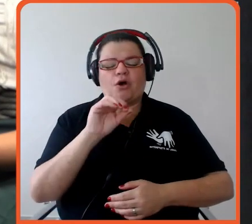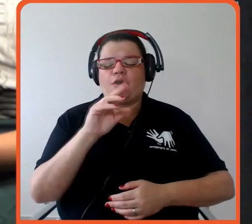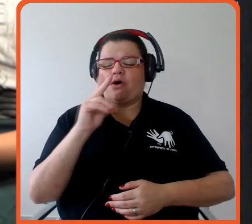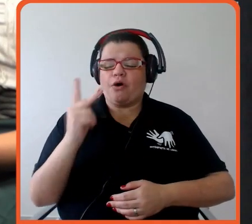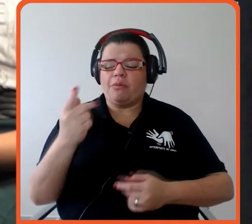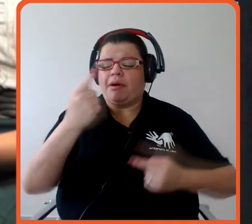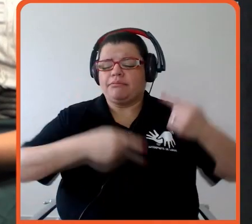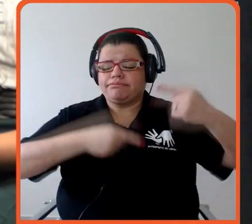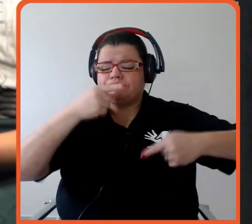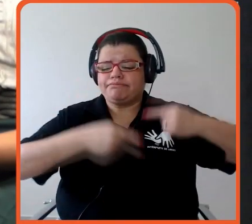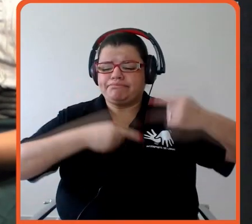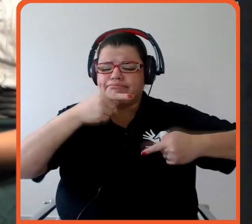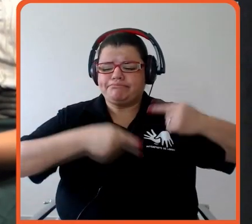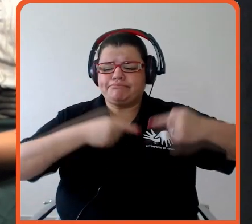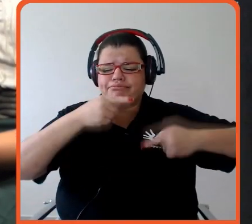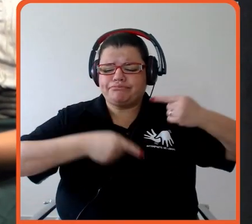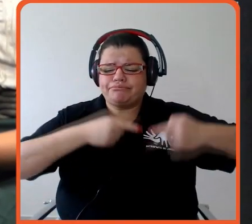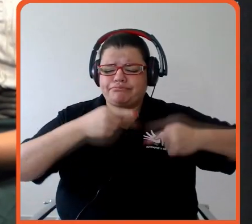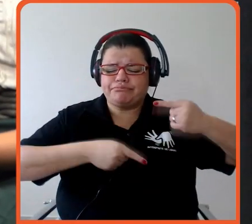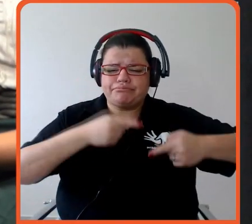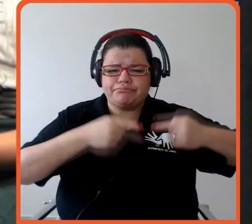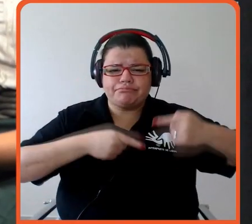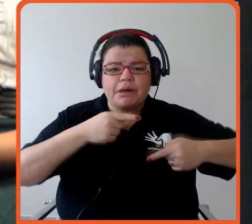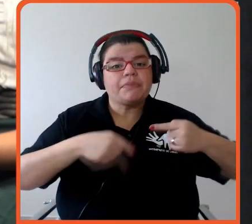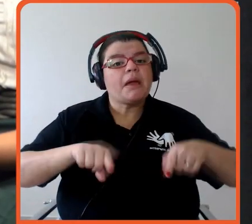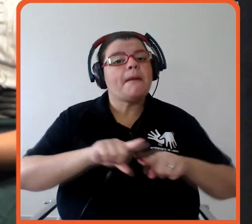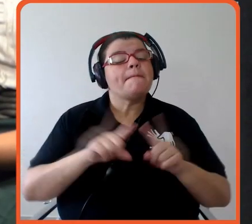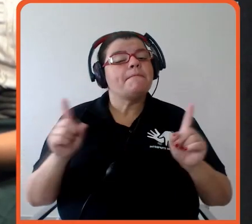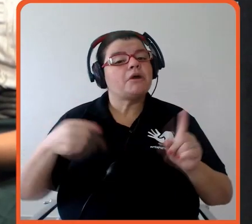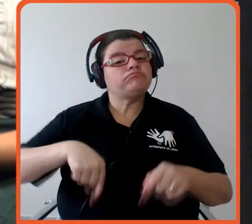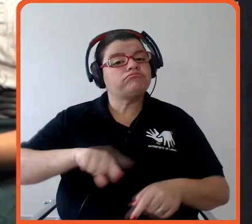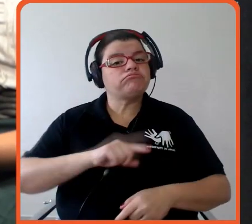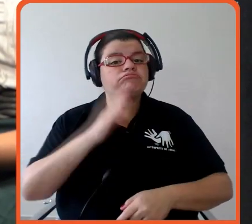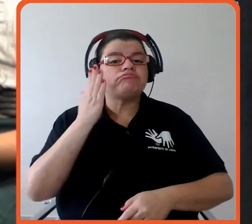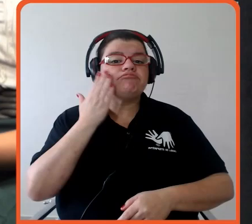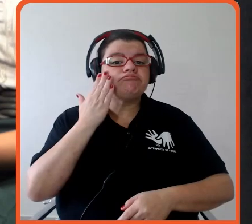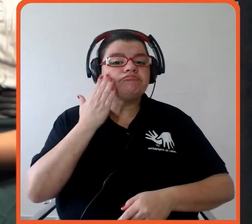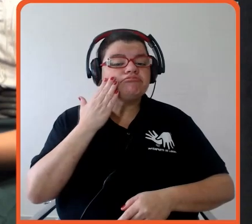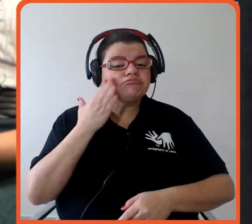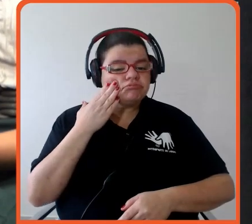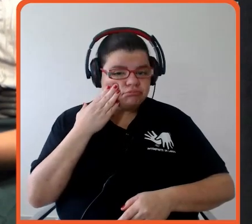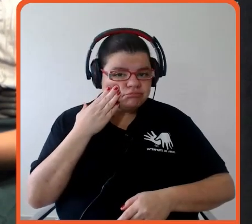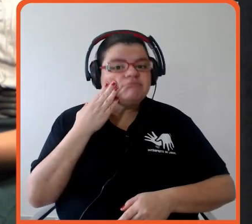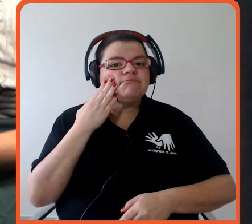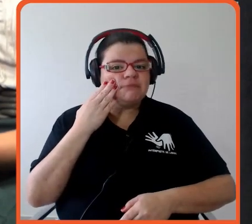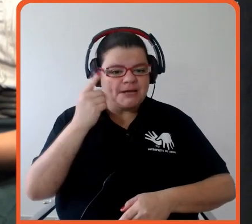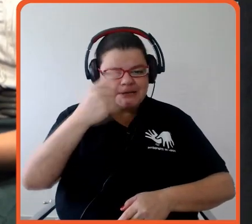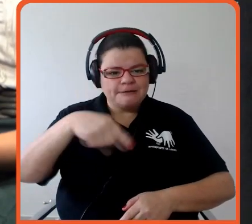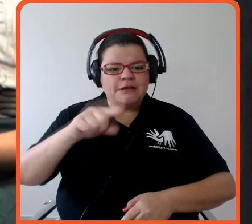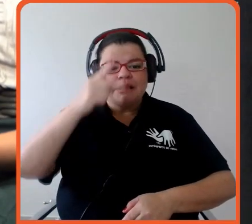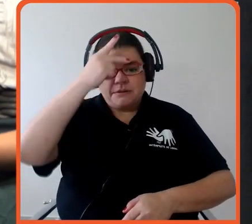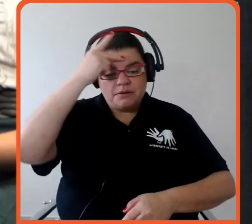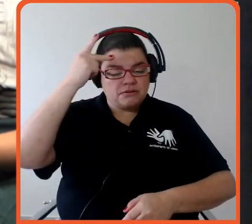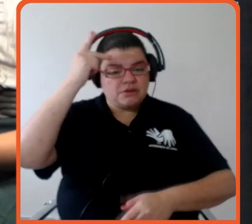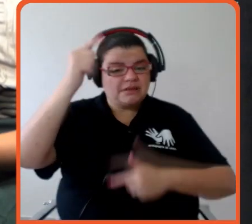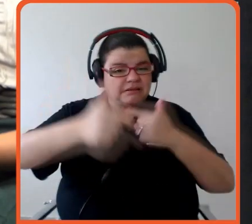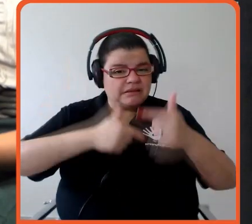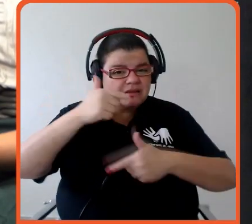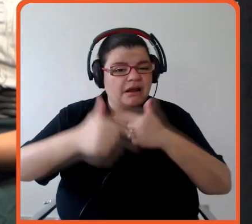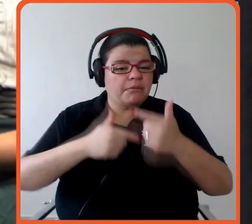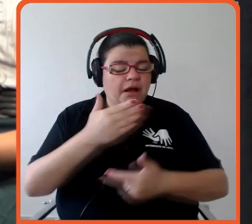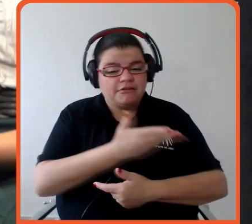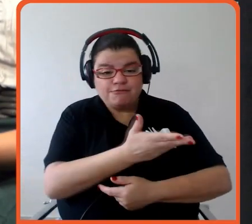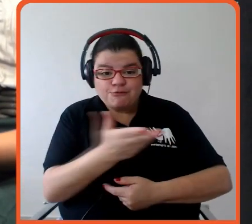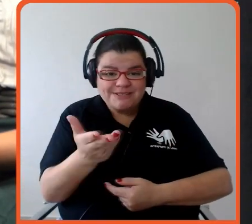discussões, mas a gente sabe que para quem trabalha com o tema há bastante tempo, por causa de vocês, né,